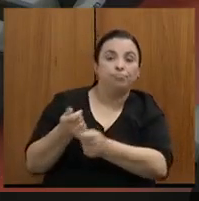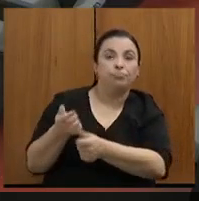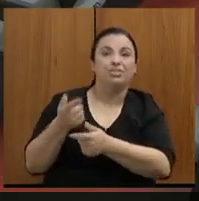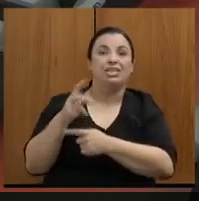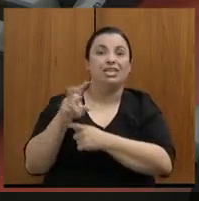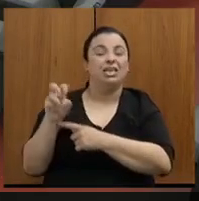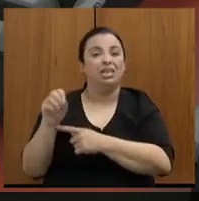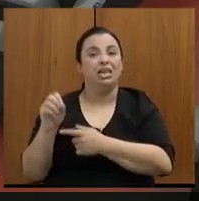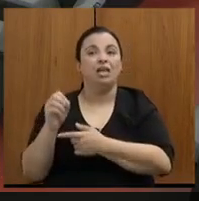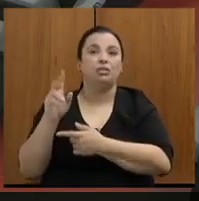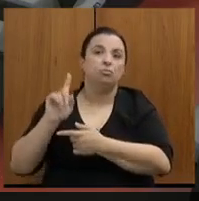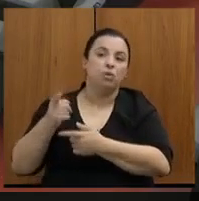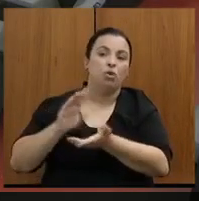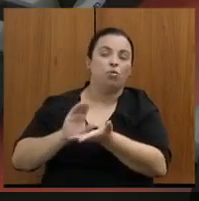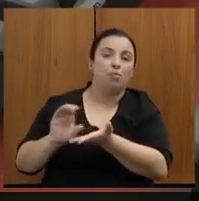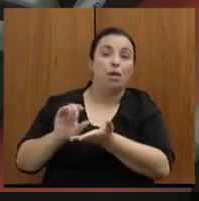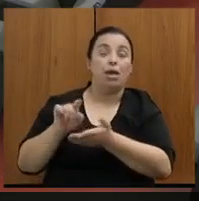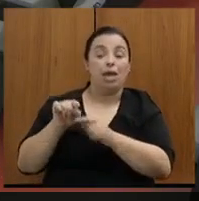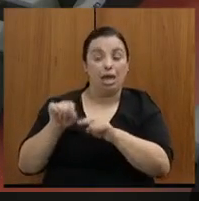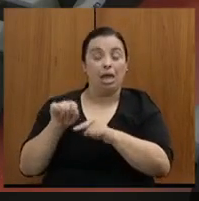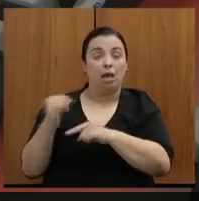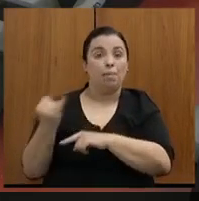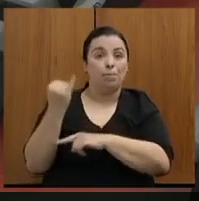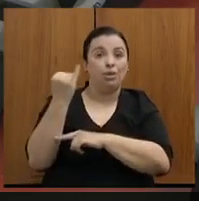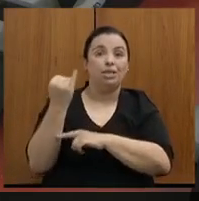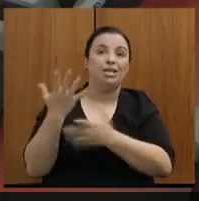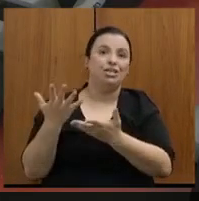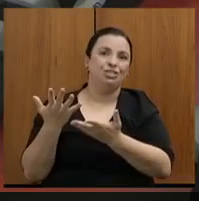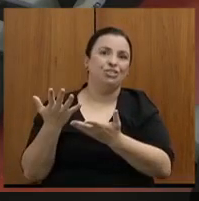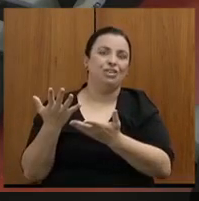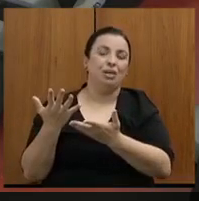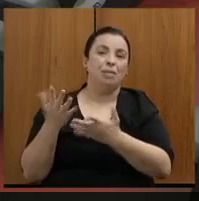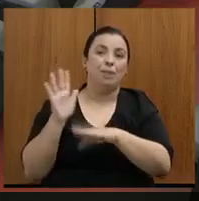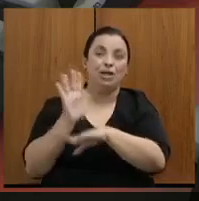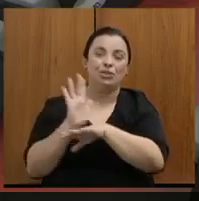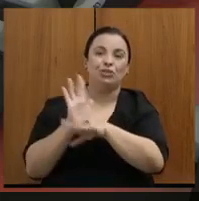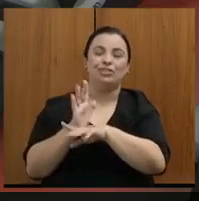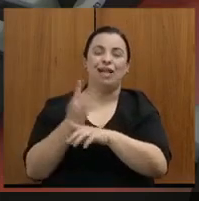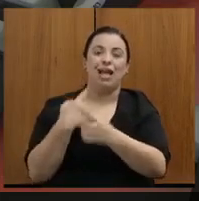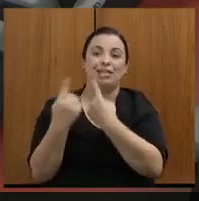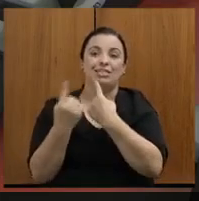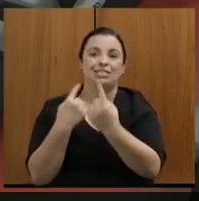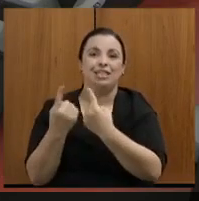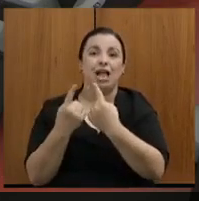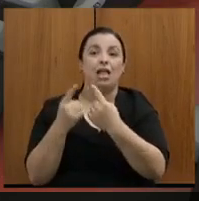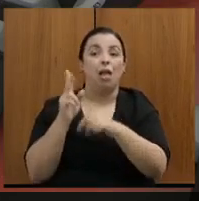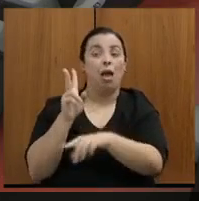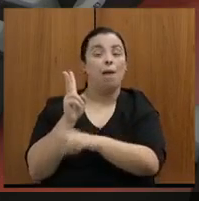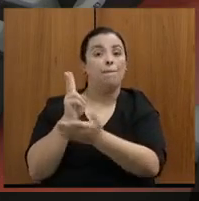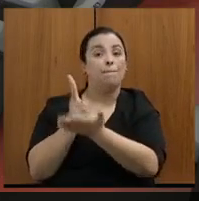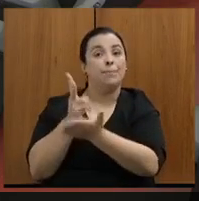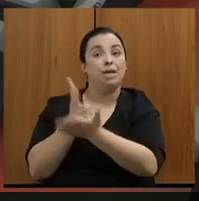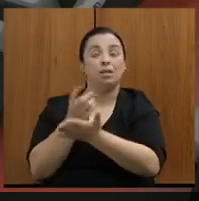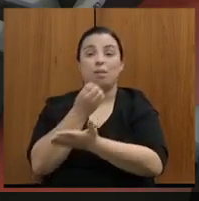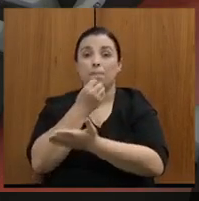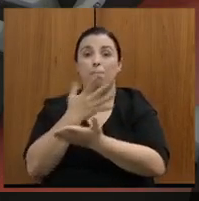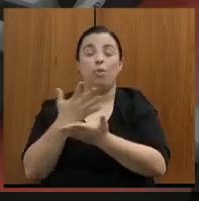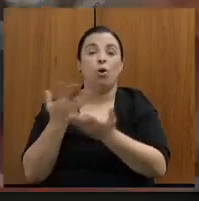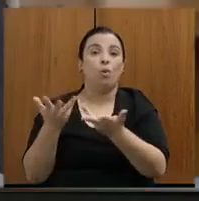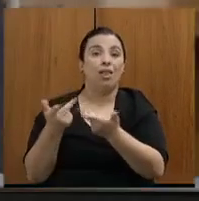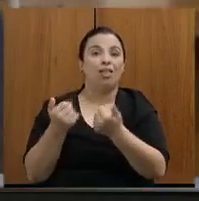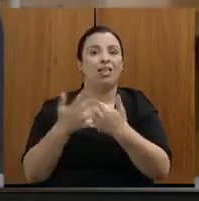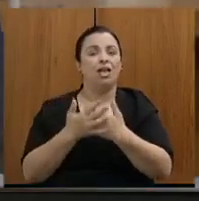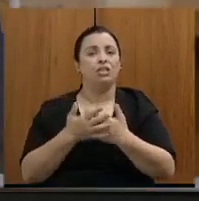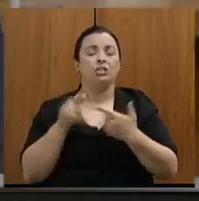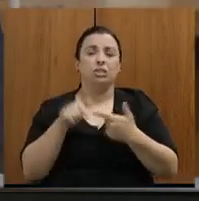estrada, para escoar a produção. Então, essa questão, hoje, o DR tem um olhar específico para os danos das chuvas, e nós